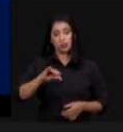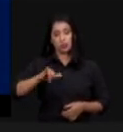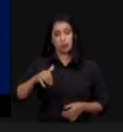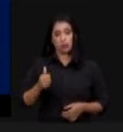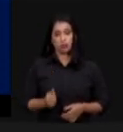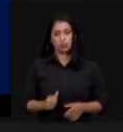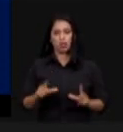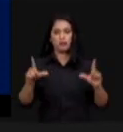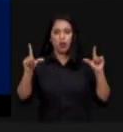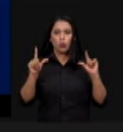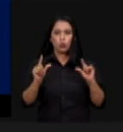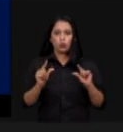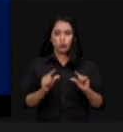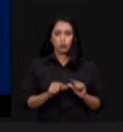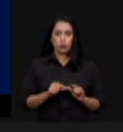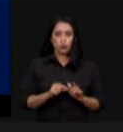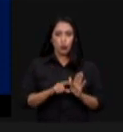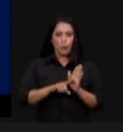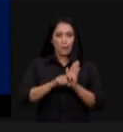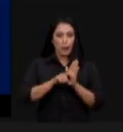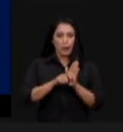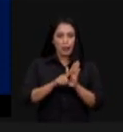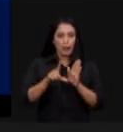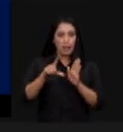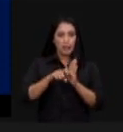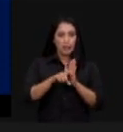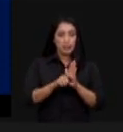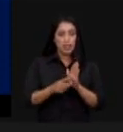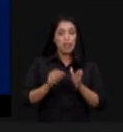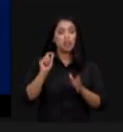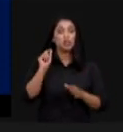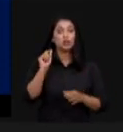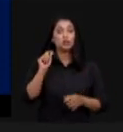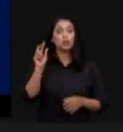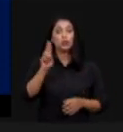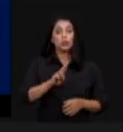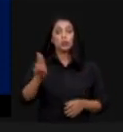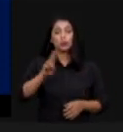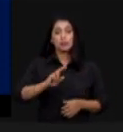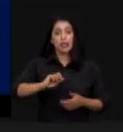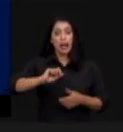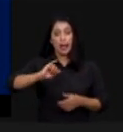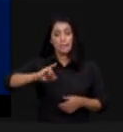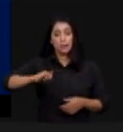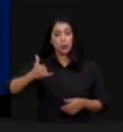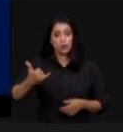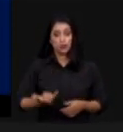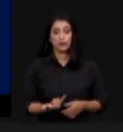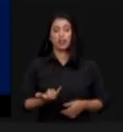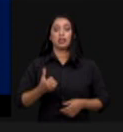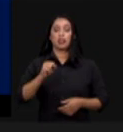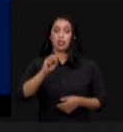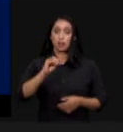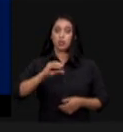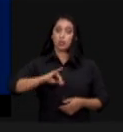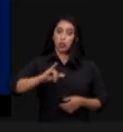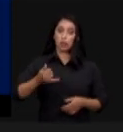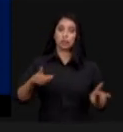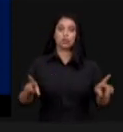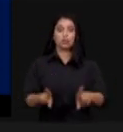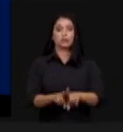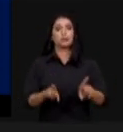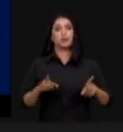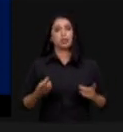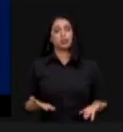que reduzem a necessidade de fertilizantes no milho, aproveitam o que foi aplicado na soja, o que realmente é